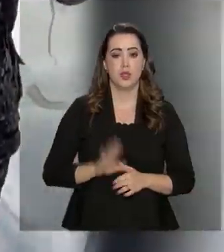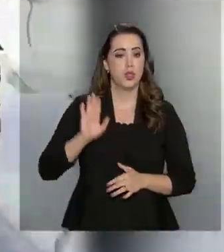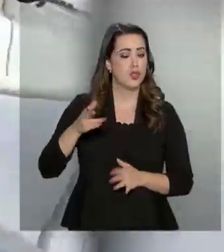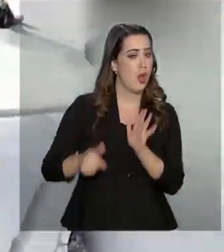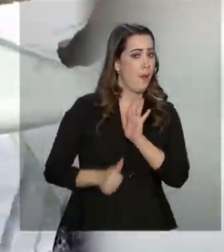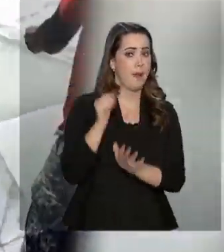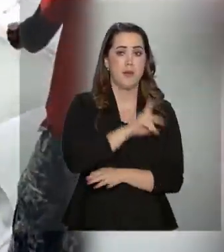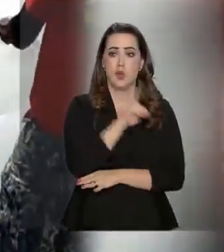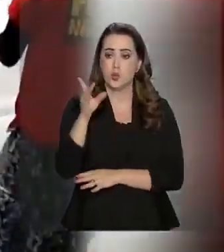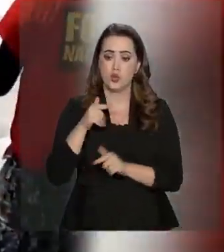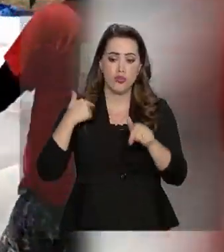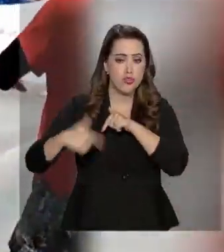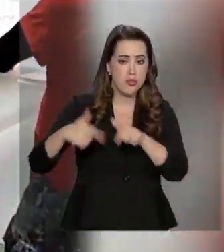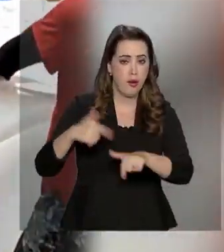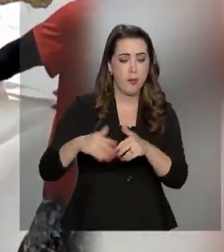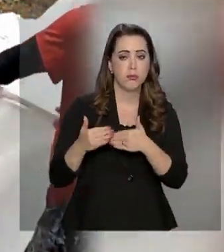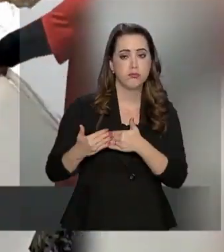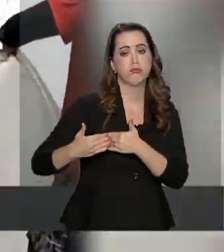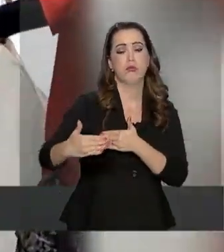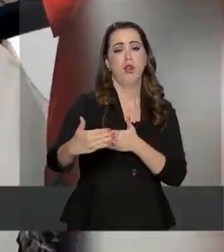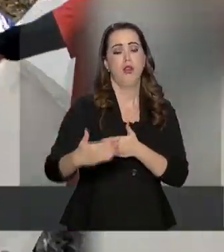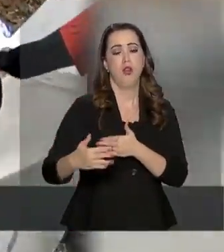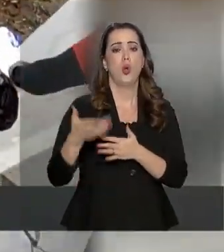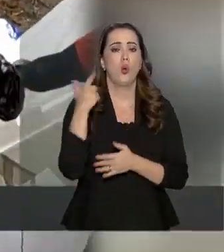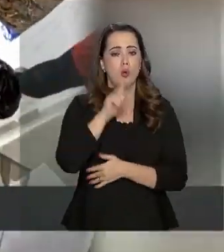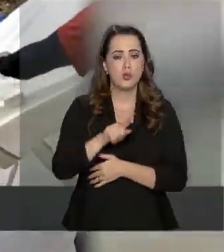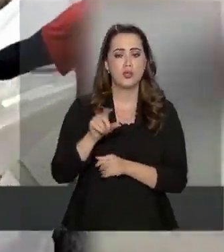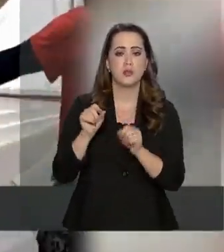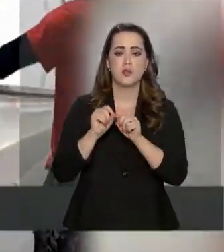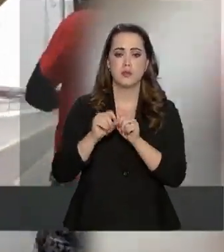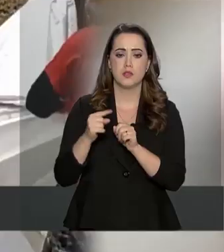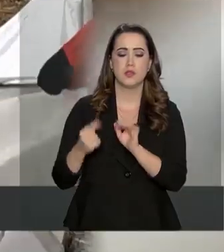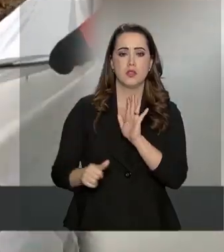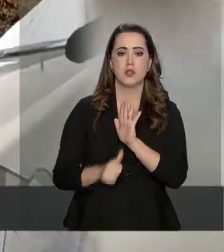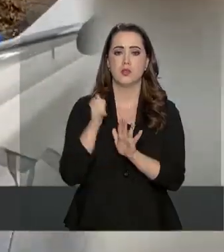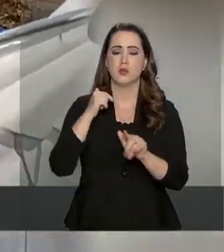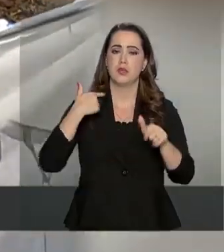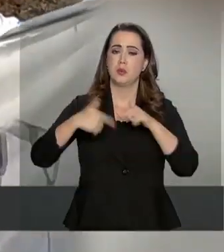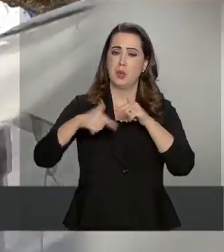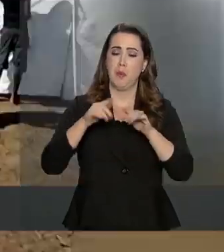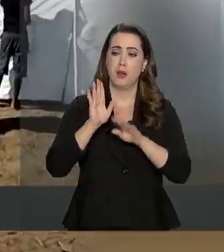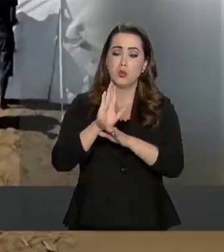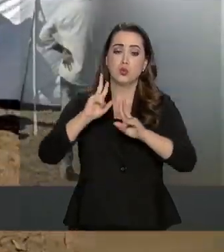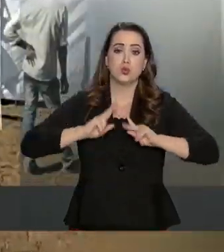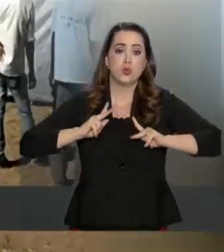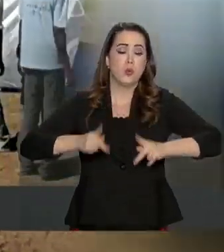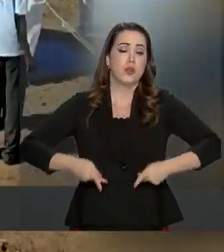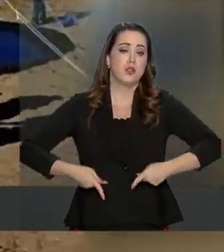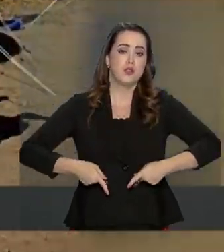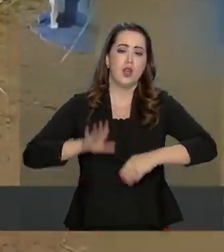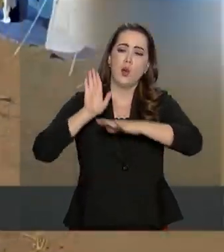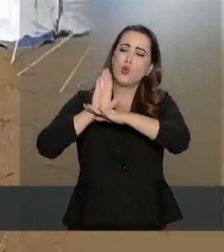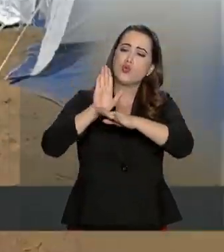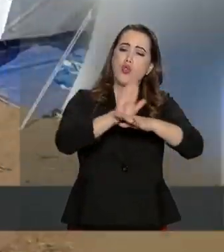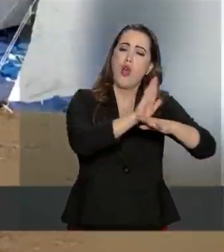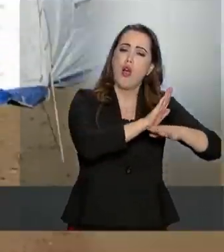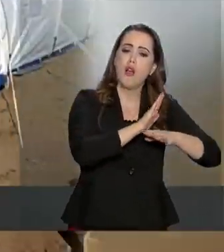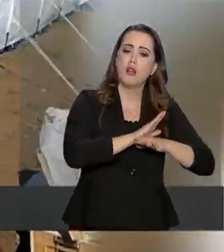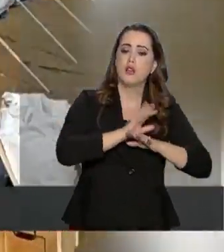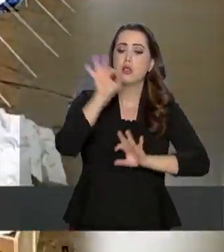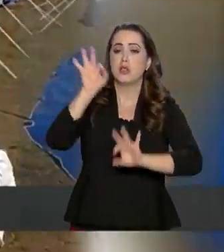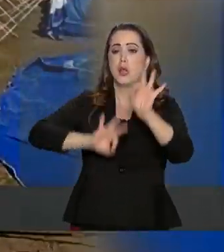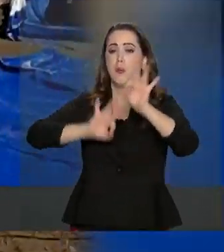no primeiro dia operacional em campo, conseguimos fazer a nossa primeira ação humanitária, auxiliar na